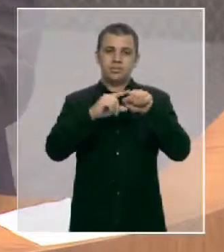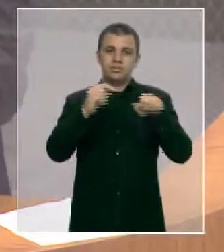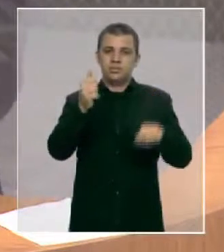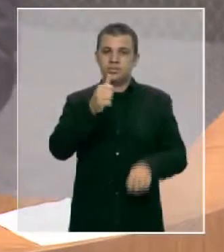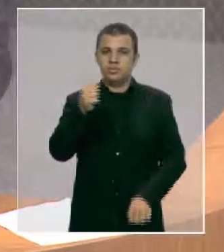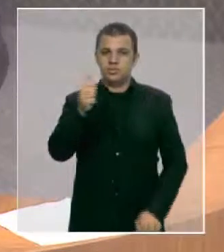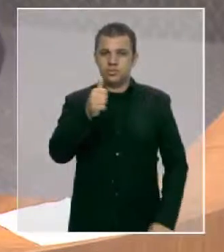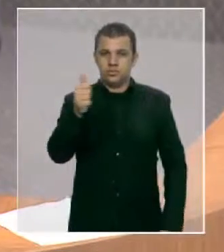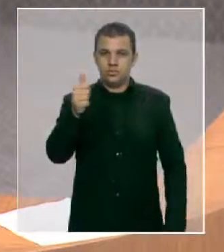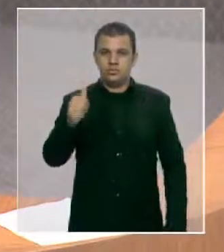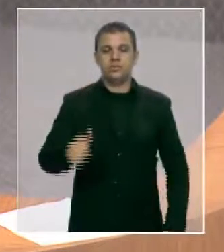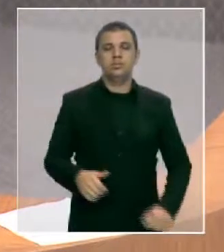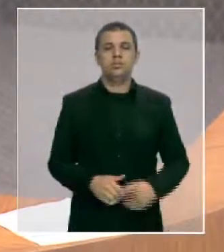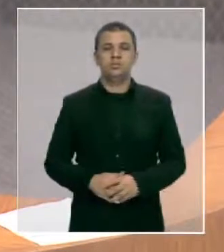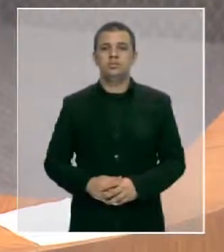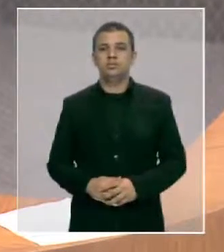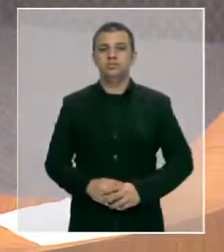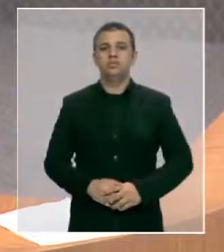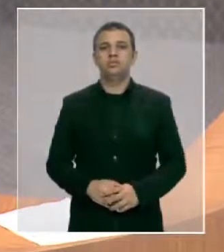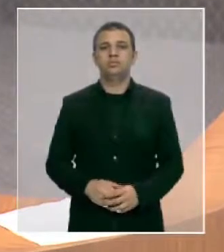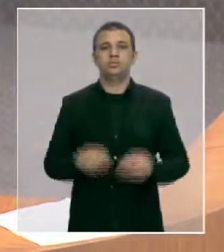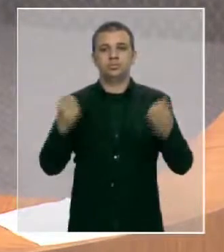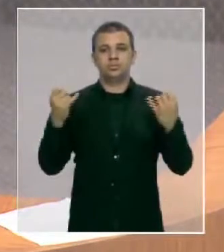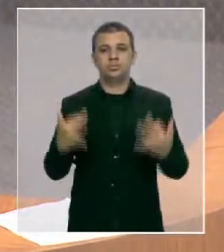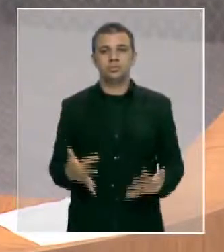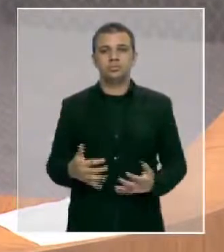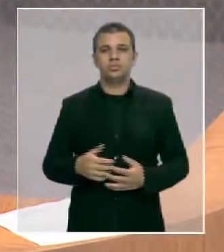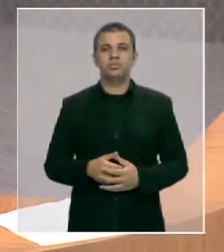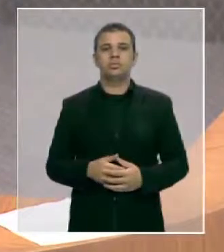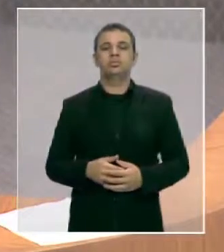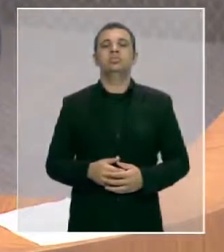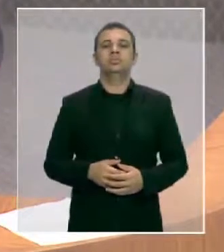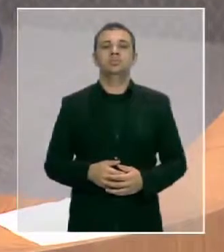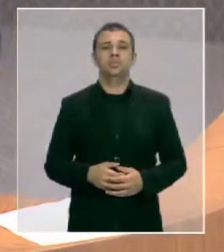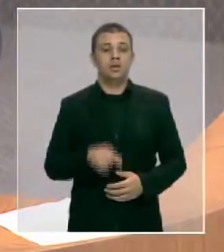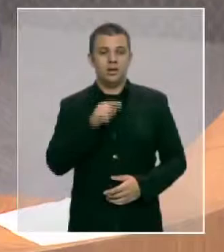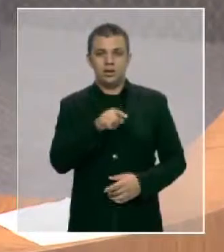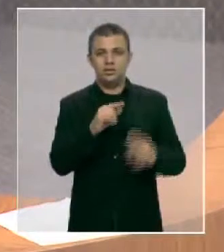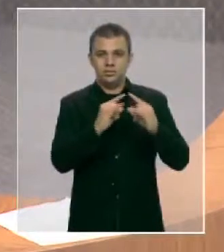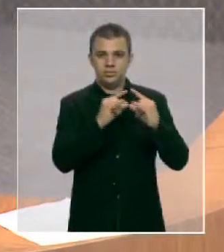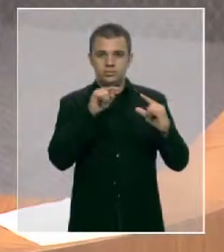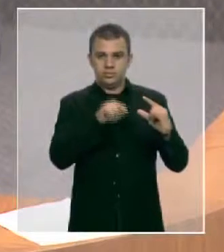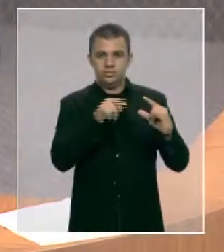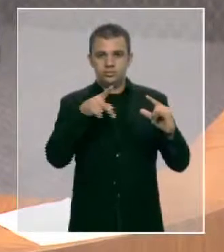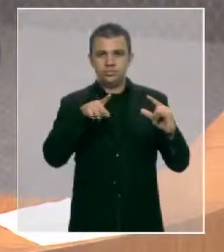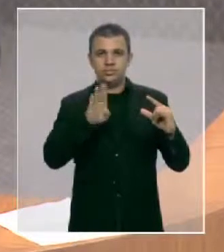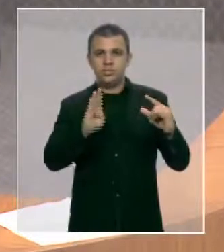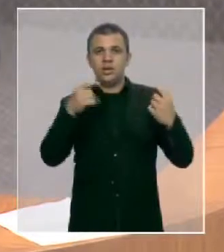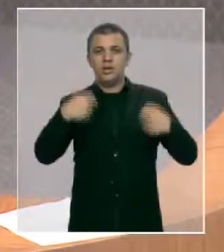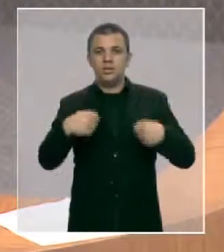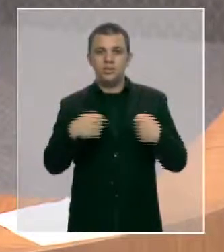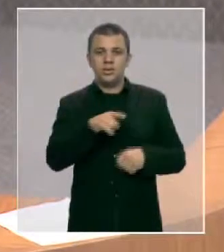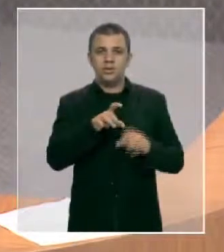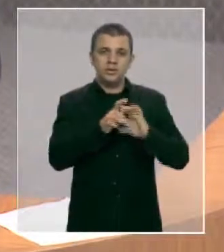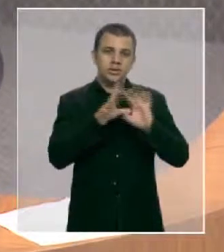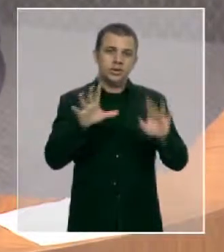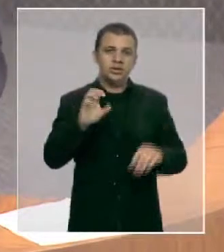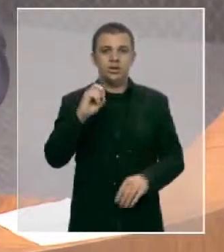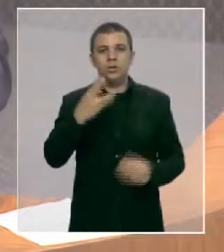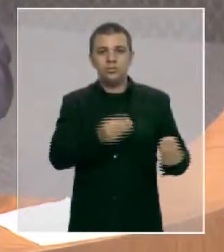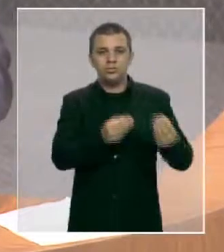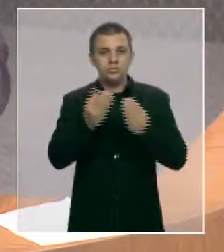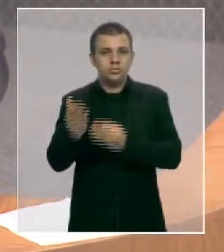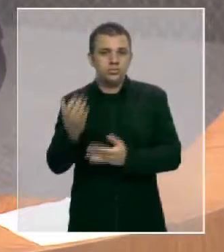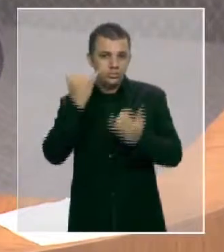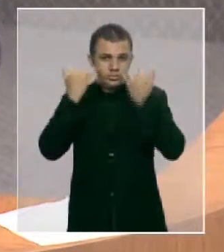diz, o órgão ou entidade pública deverá autorizar ou conceder o acesso imediato à informação